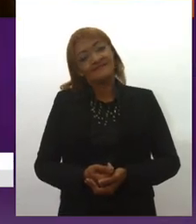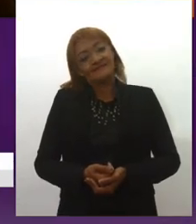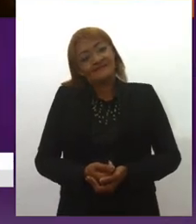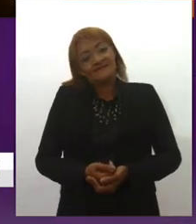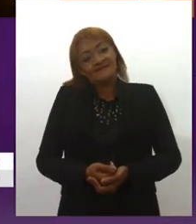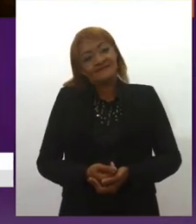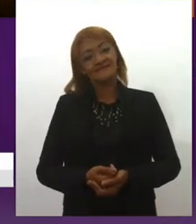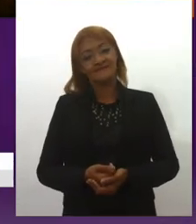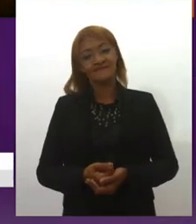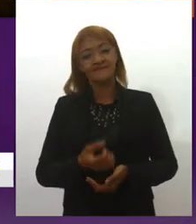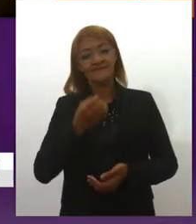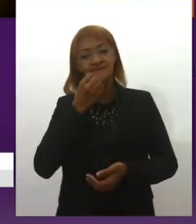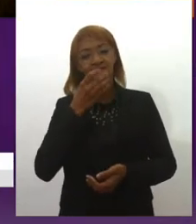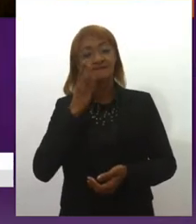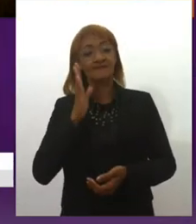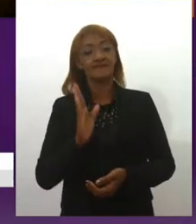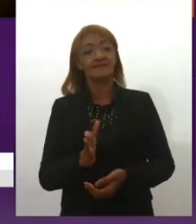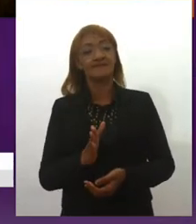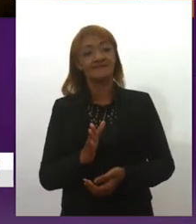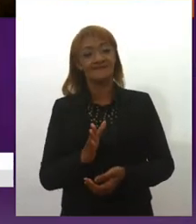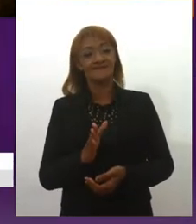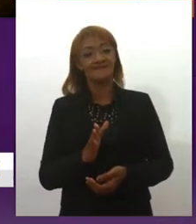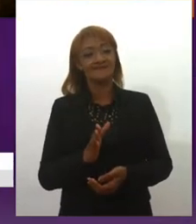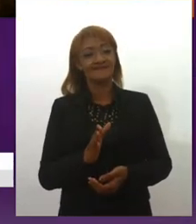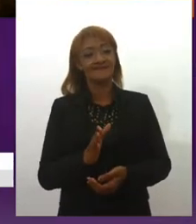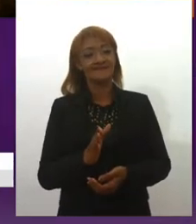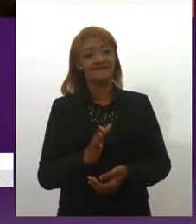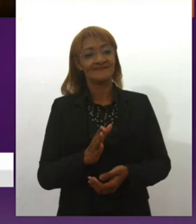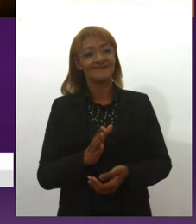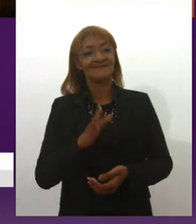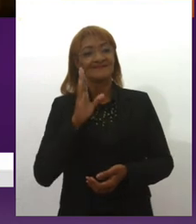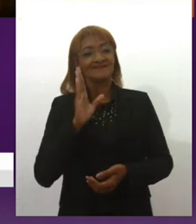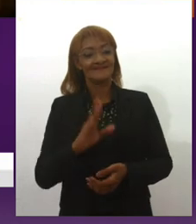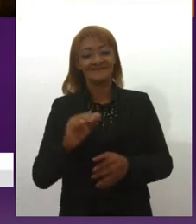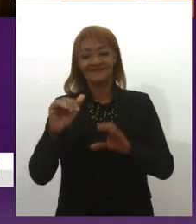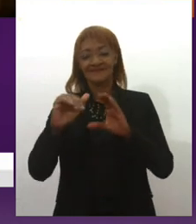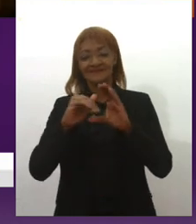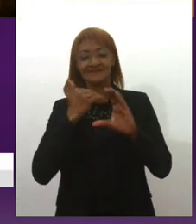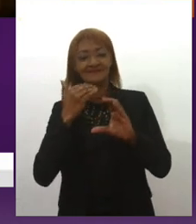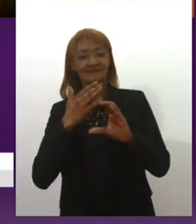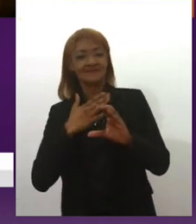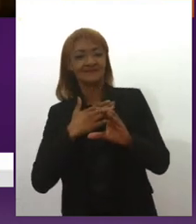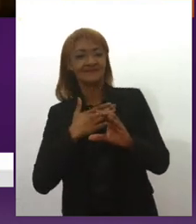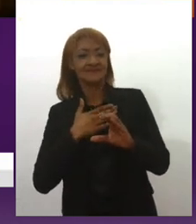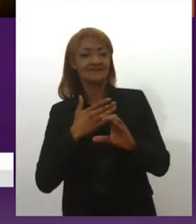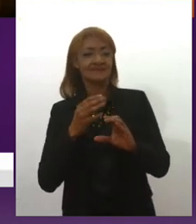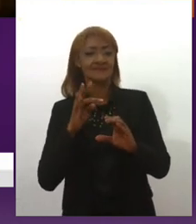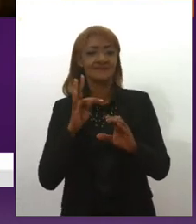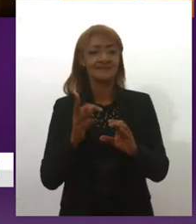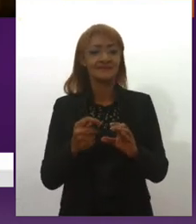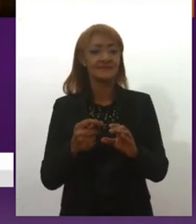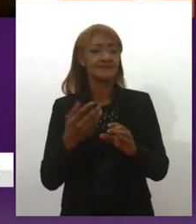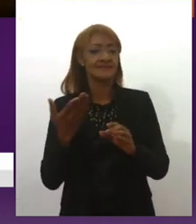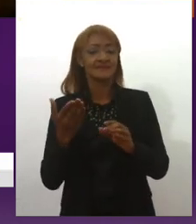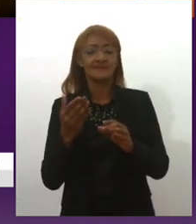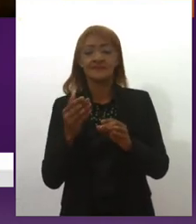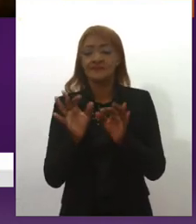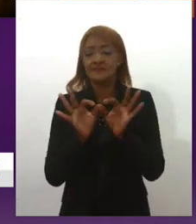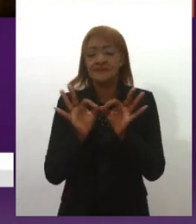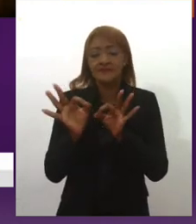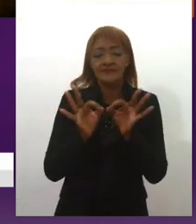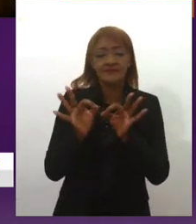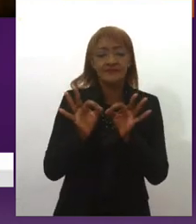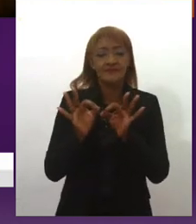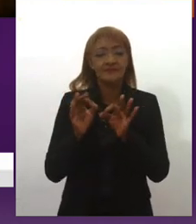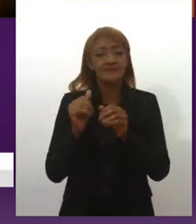a princípio, né, quando eu recebi o e-mail, e aí tudo assim, para eles, tudo é passo a passo, aos poucos, porque